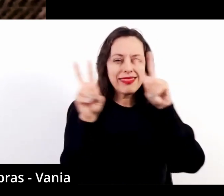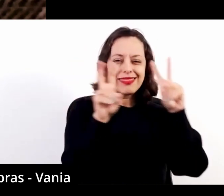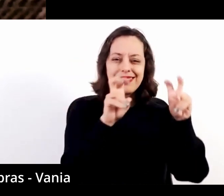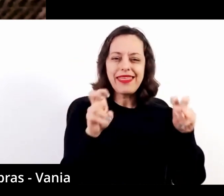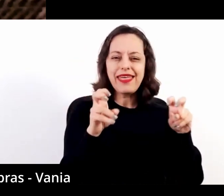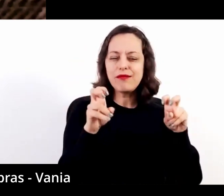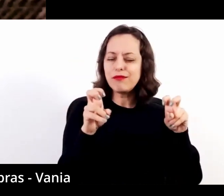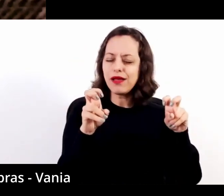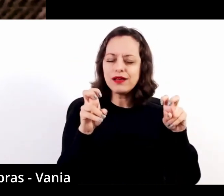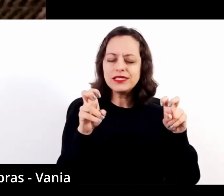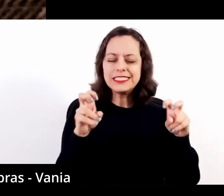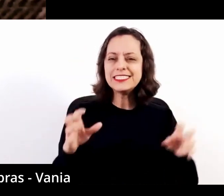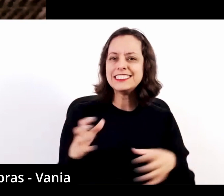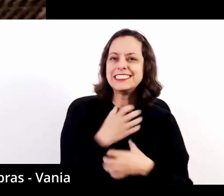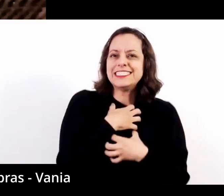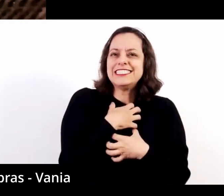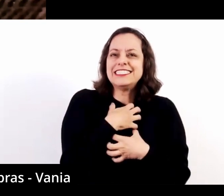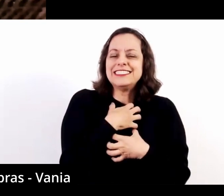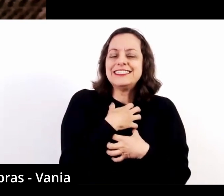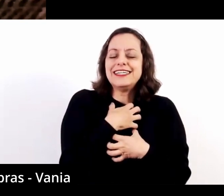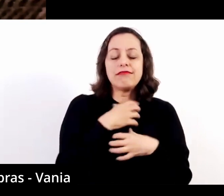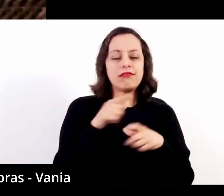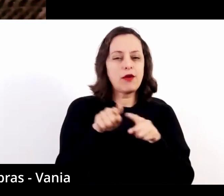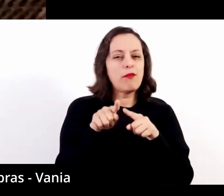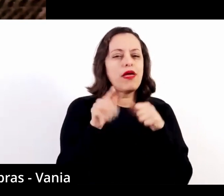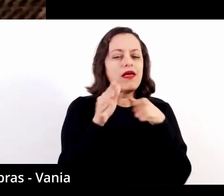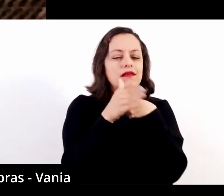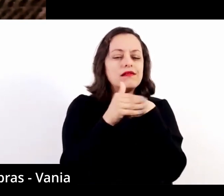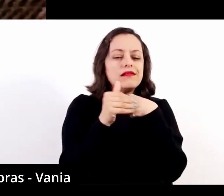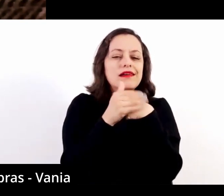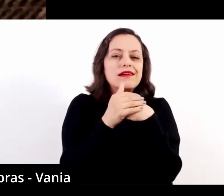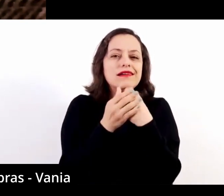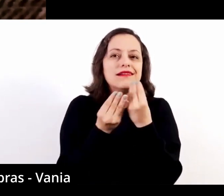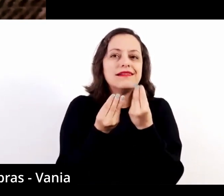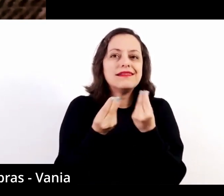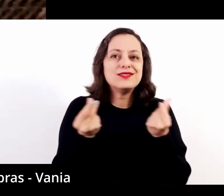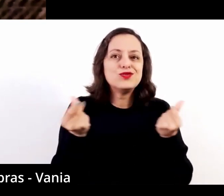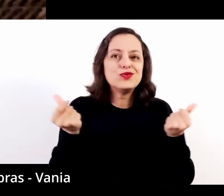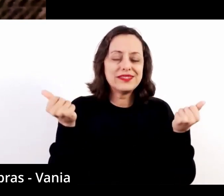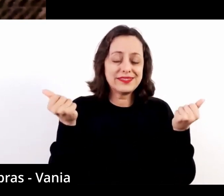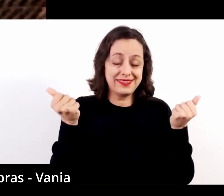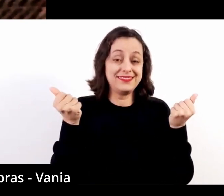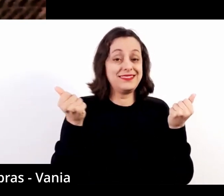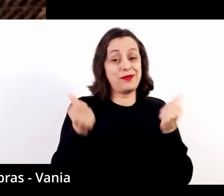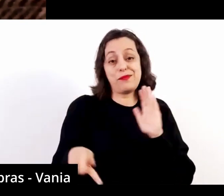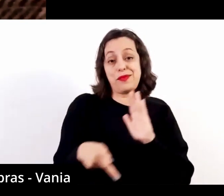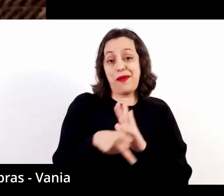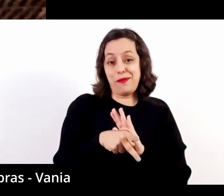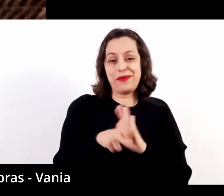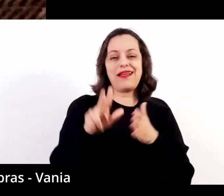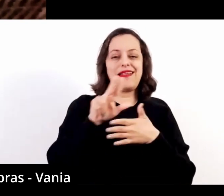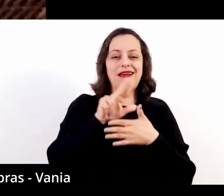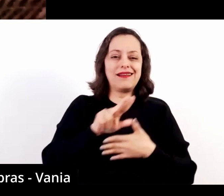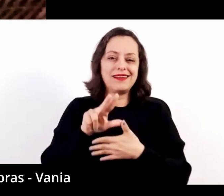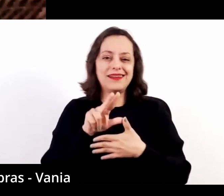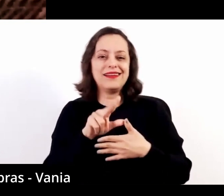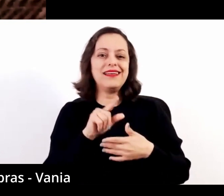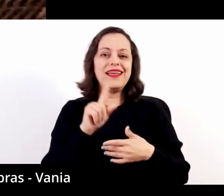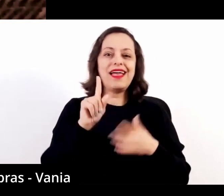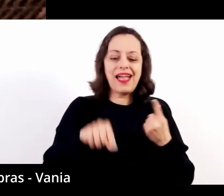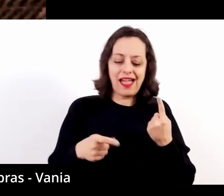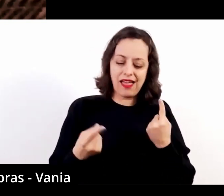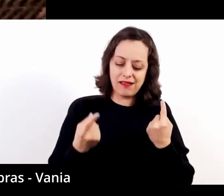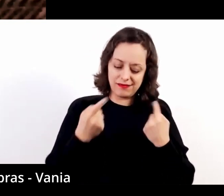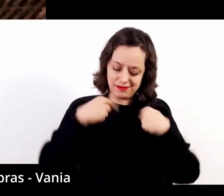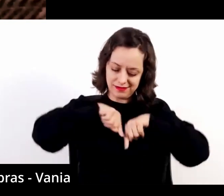viscerais e cheios de ternura. Essa coisa que a gente tem aqui na latino-americana, essa função